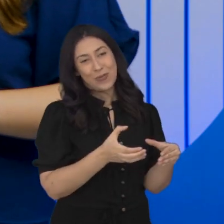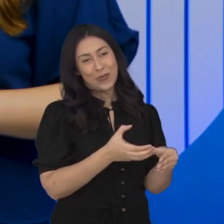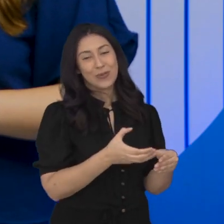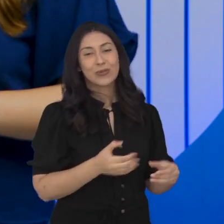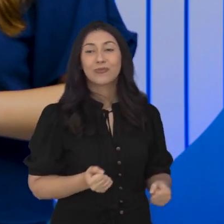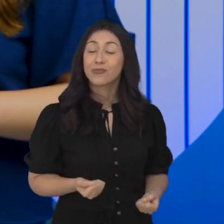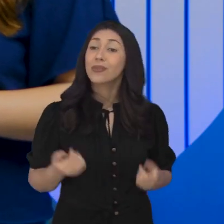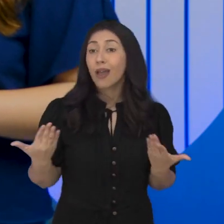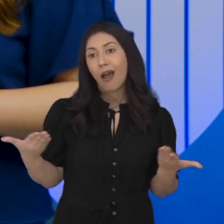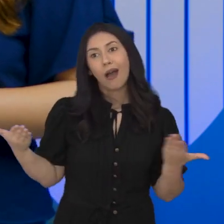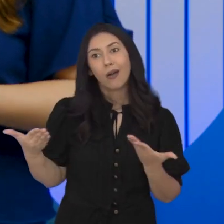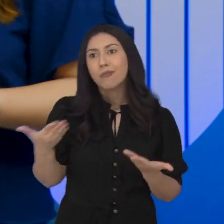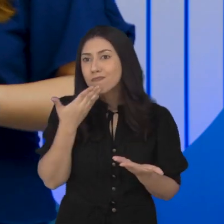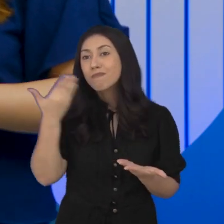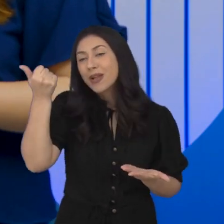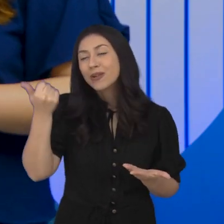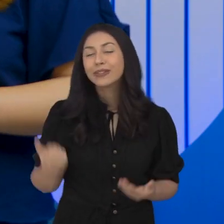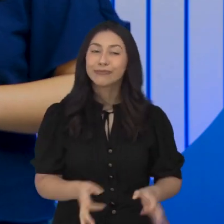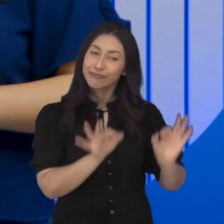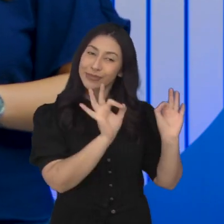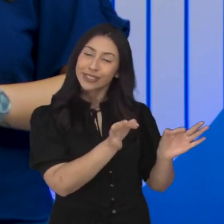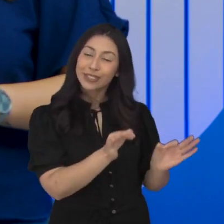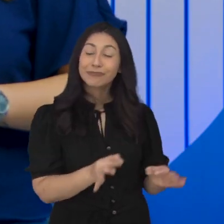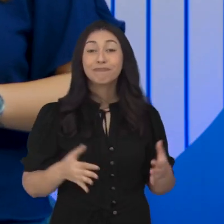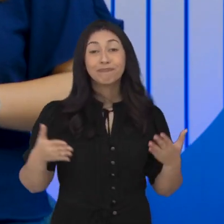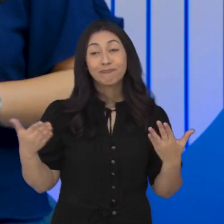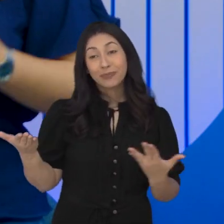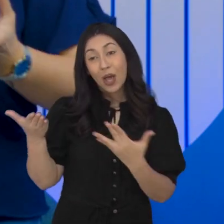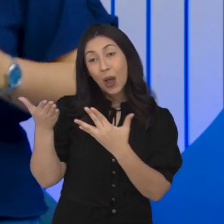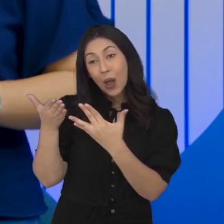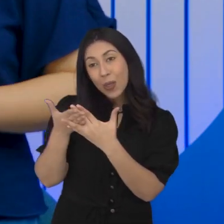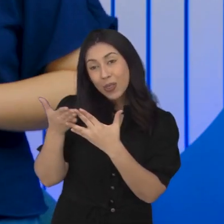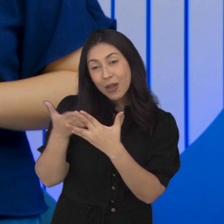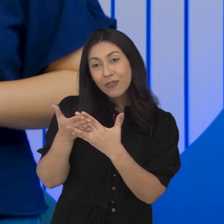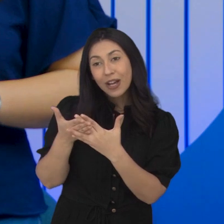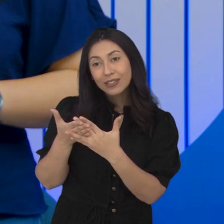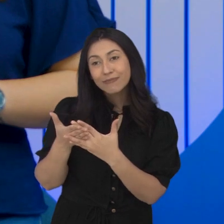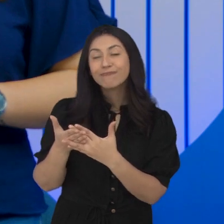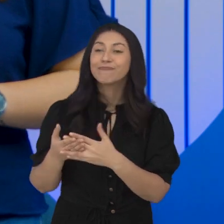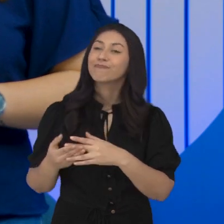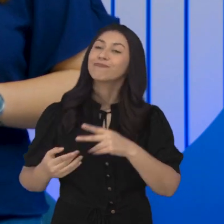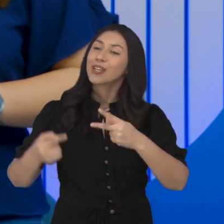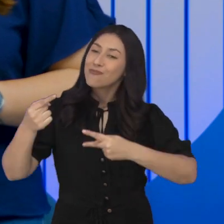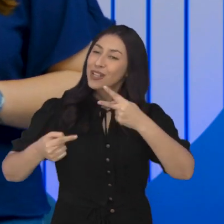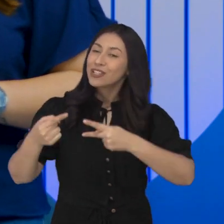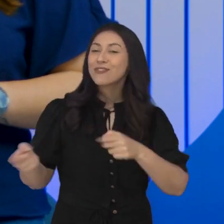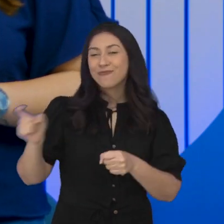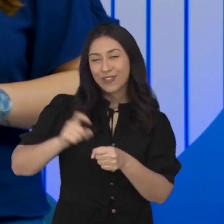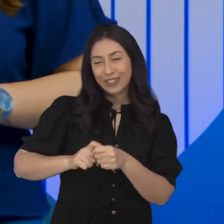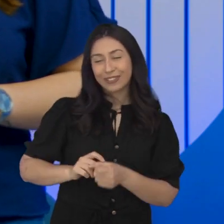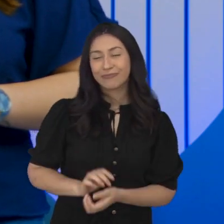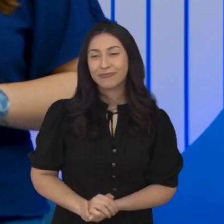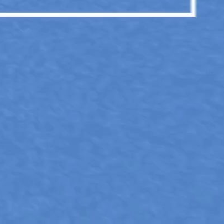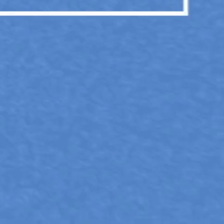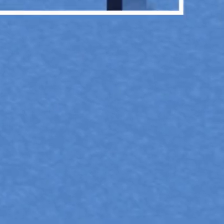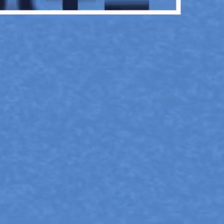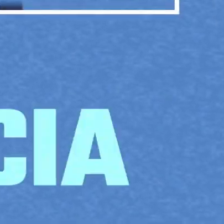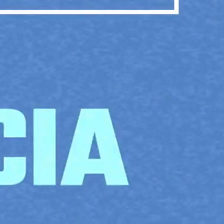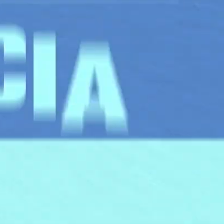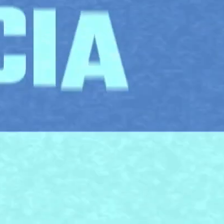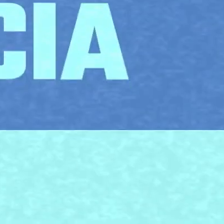concursos e tentar essas vagas. Otimiza, né? Com certeza. Chegou a hora da nossa primeira pausa sobre política. Volta já!